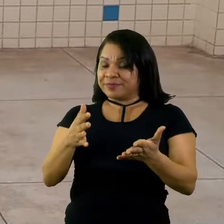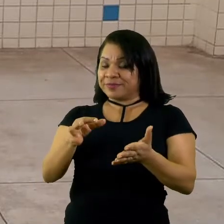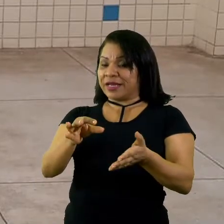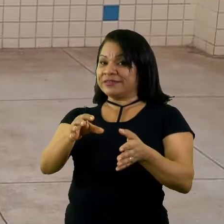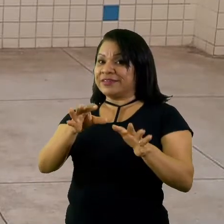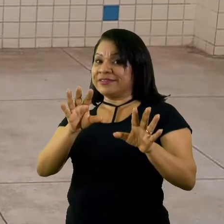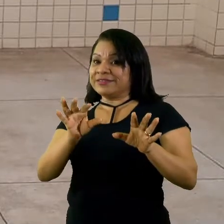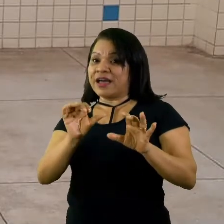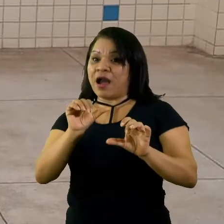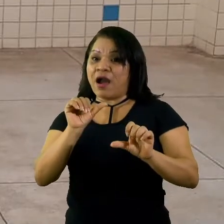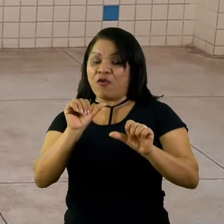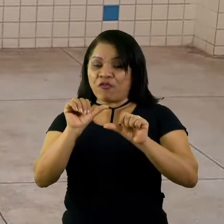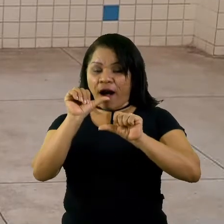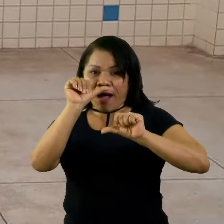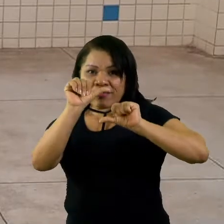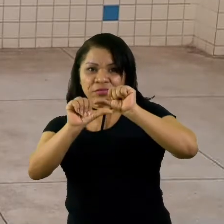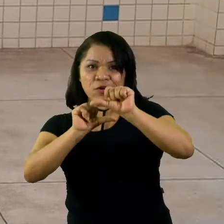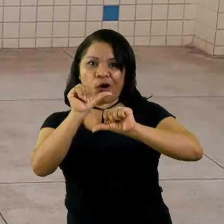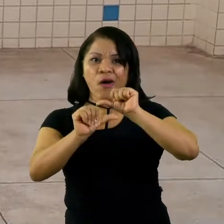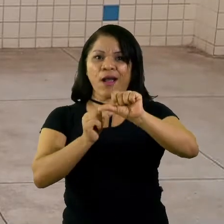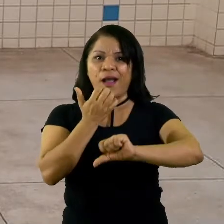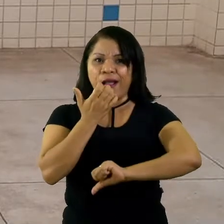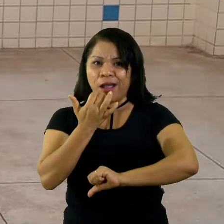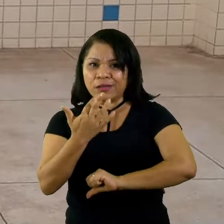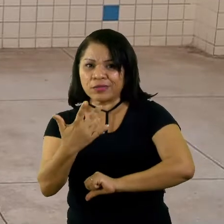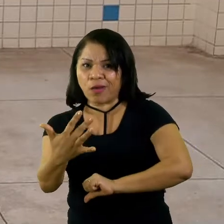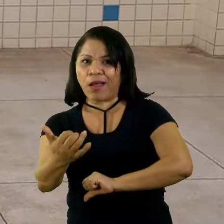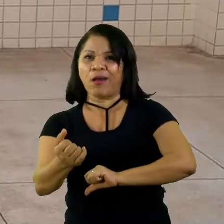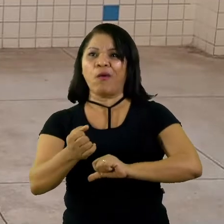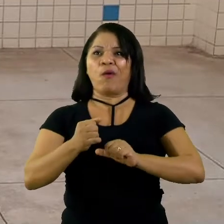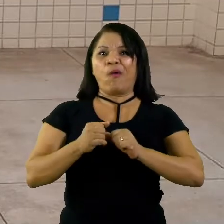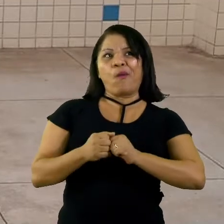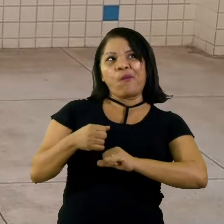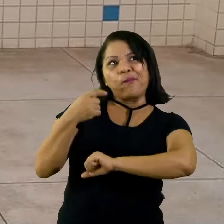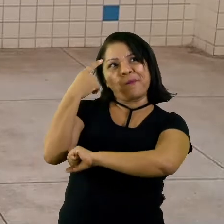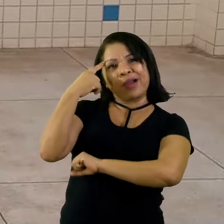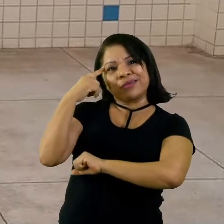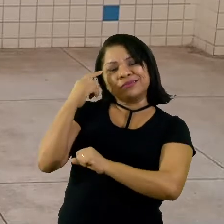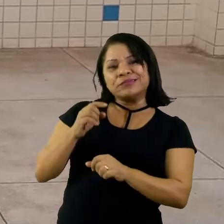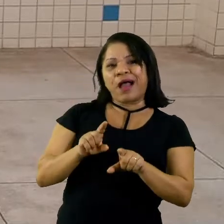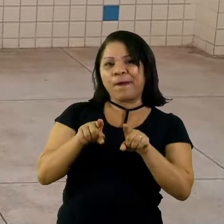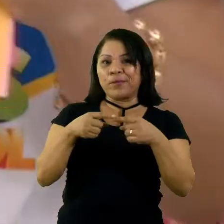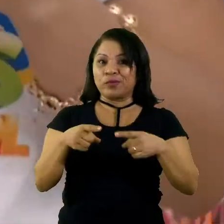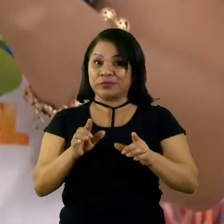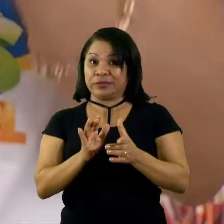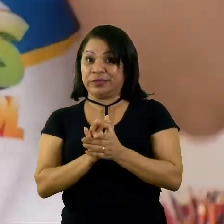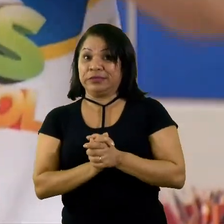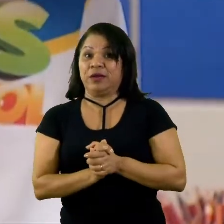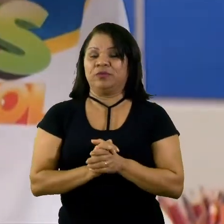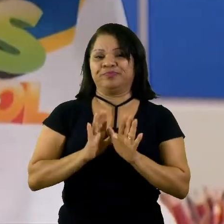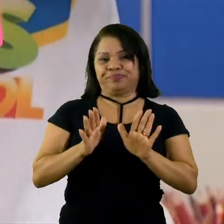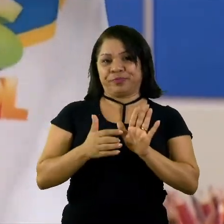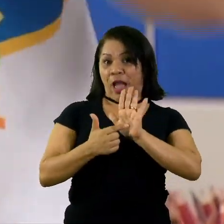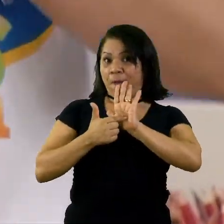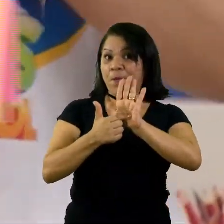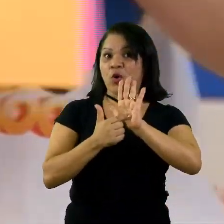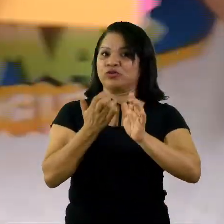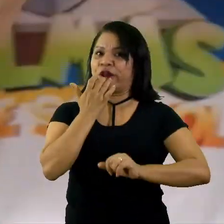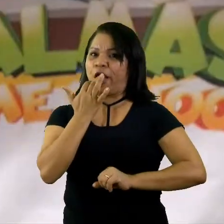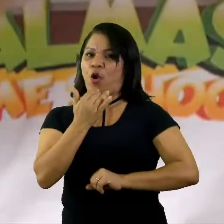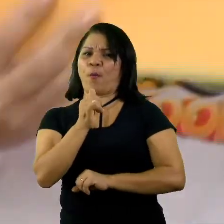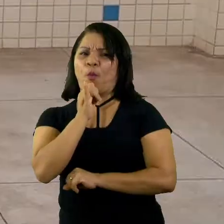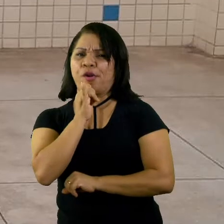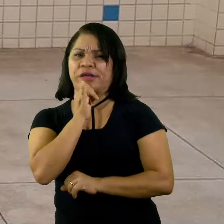trocando as cores e você vai ter que pular na cor que ele mostrar. Por exemplo, se ele